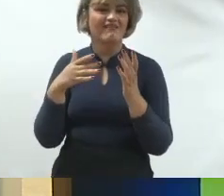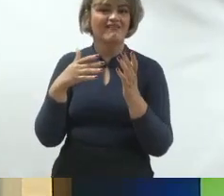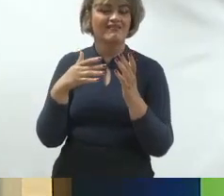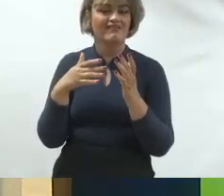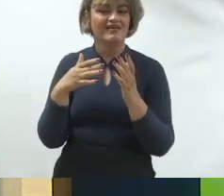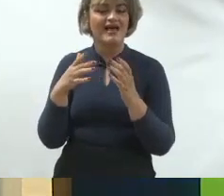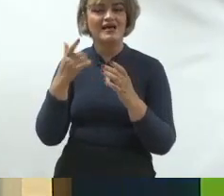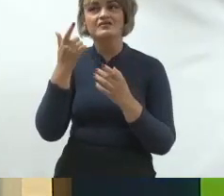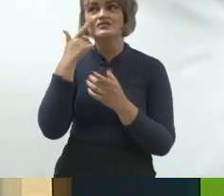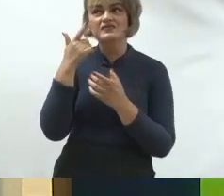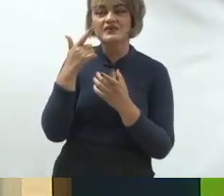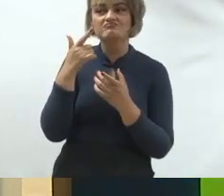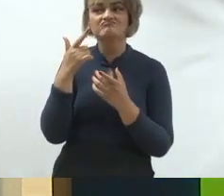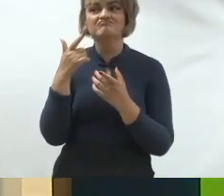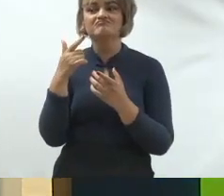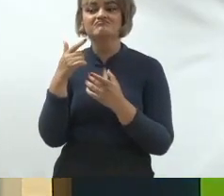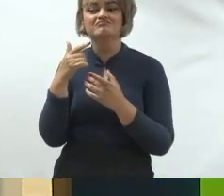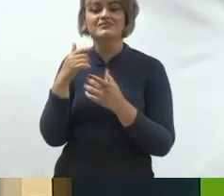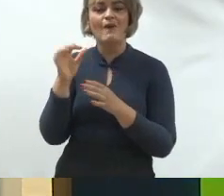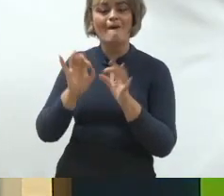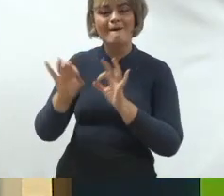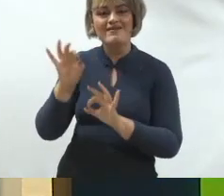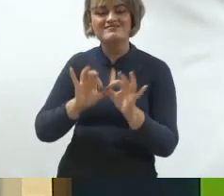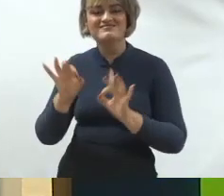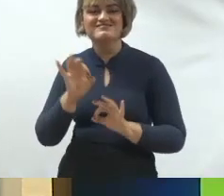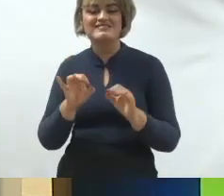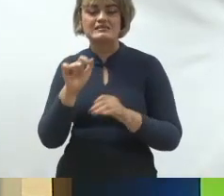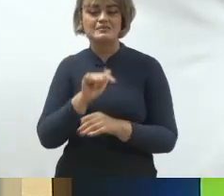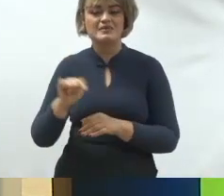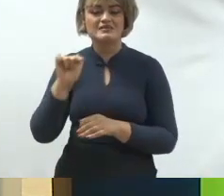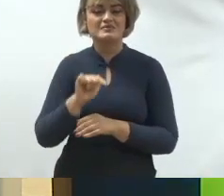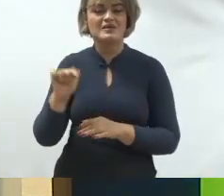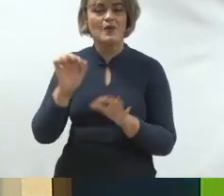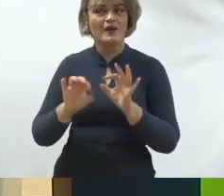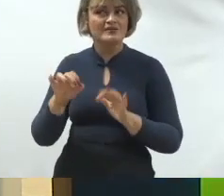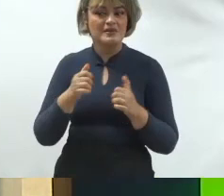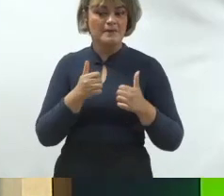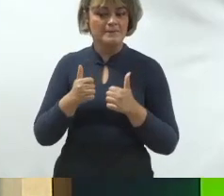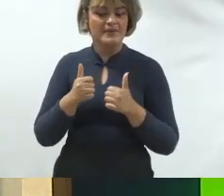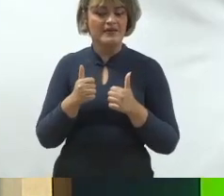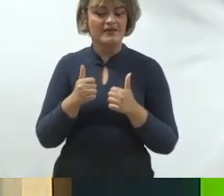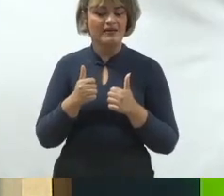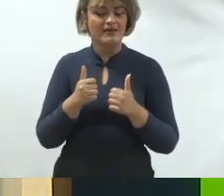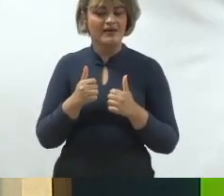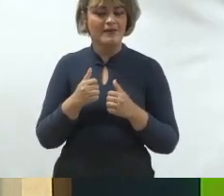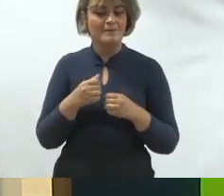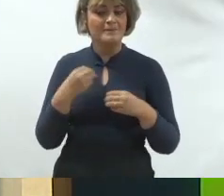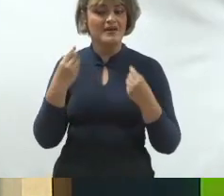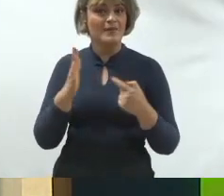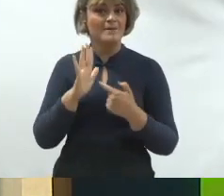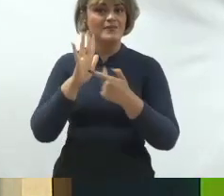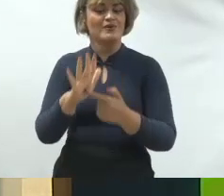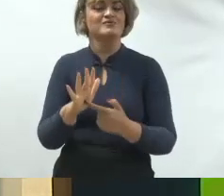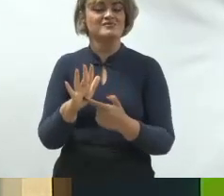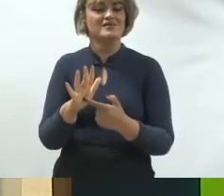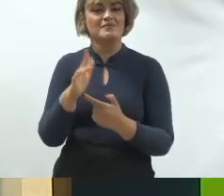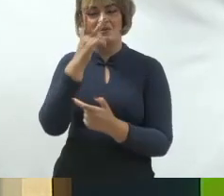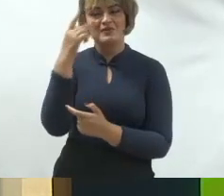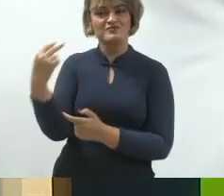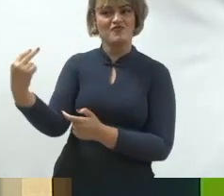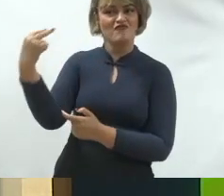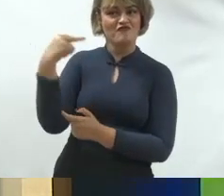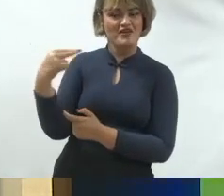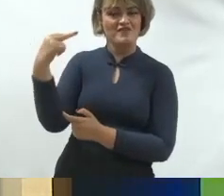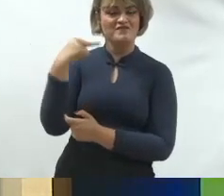você procura dividir a sua semana para que você possa mostrar de repente para o eleitor que você